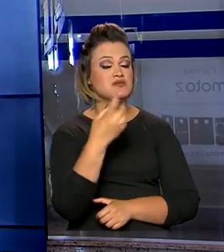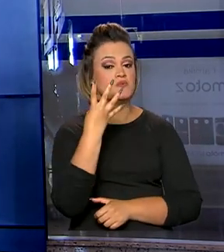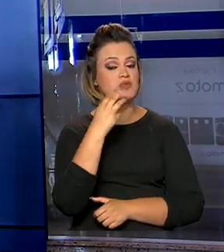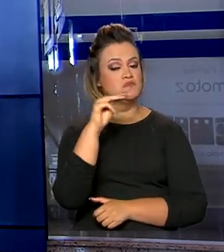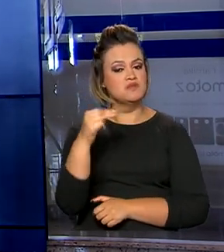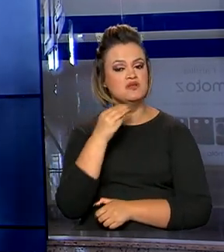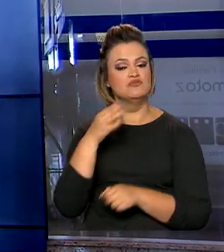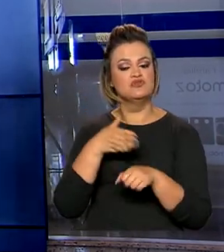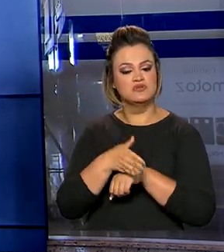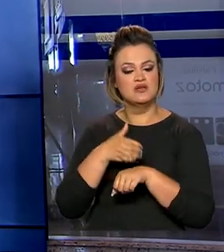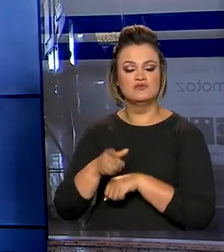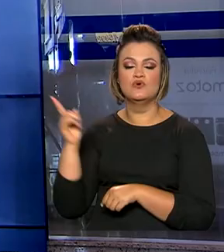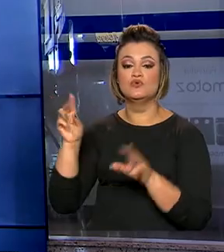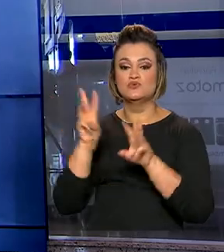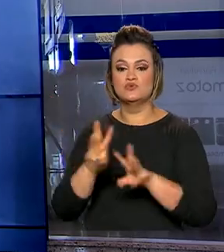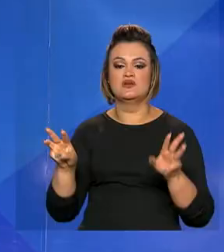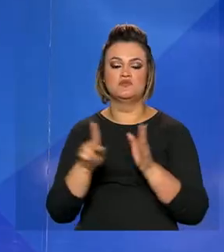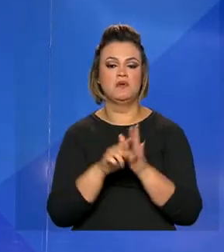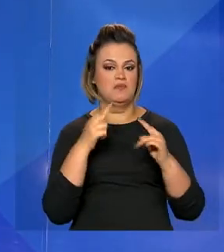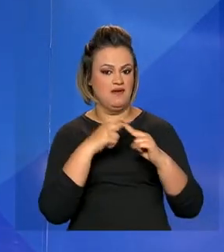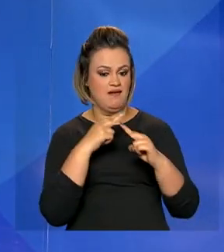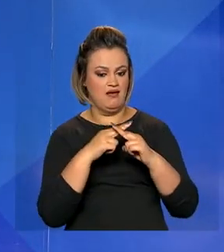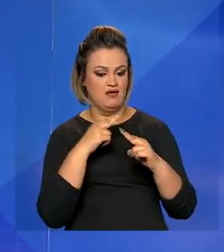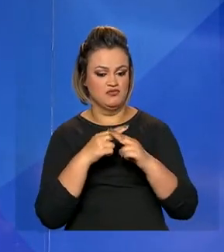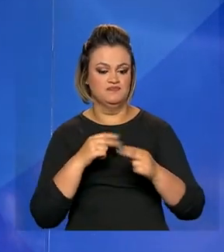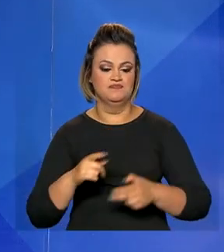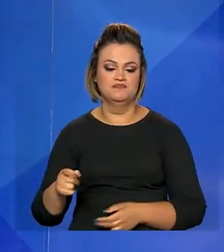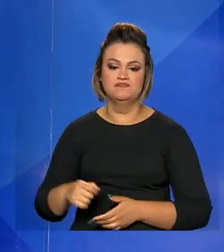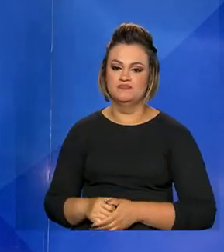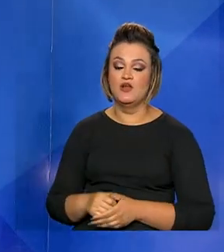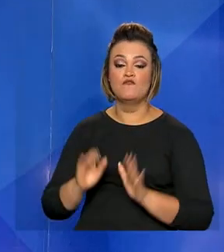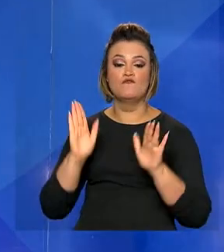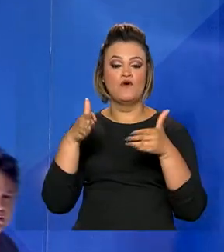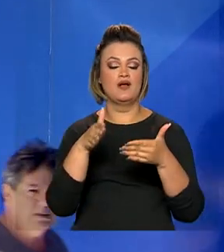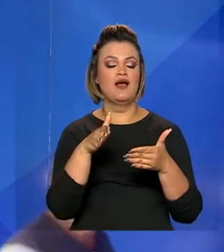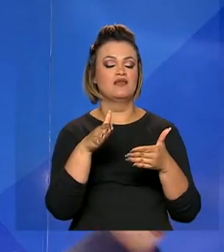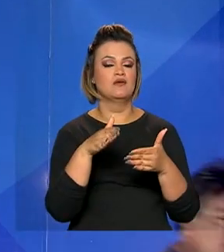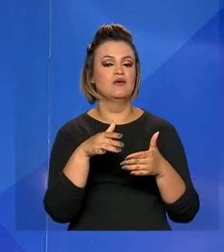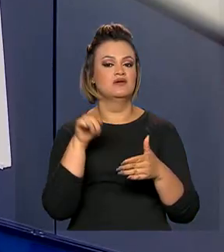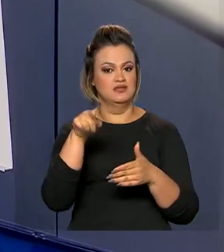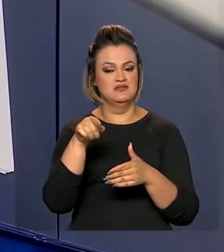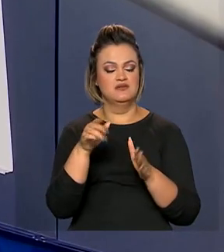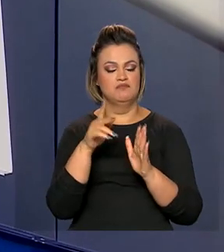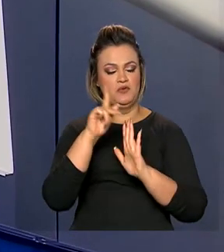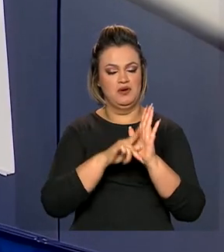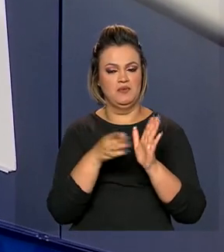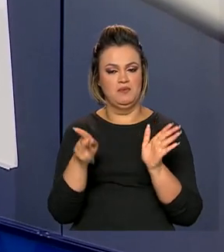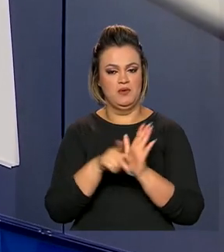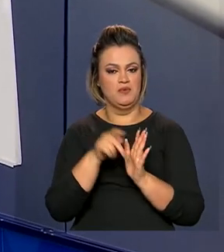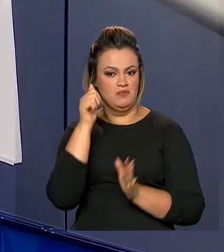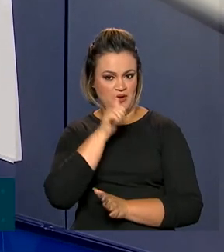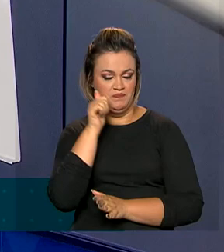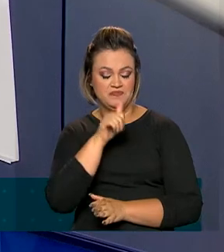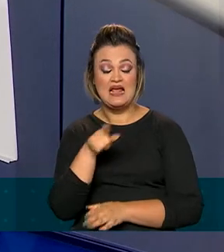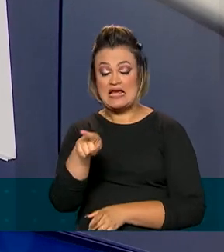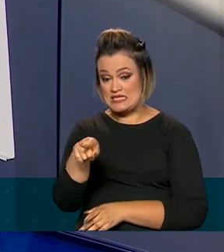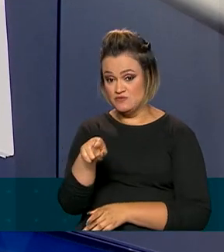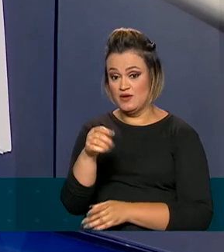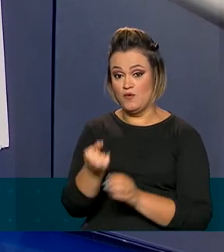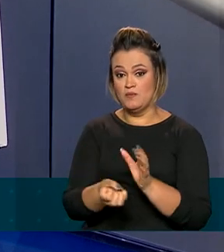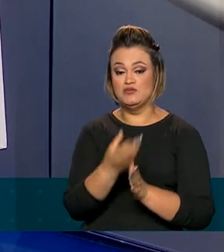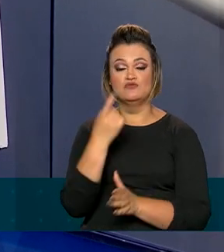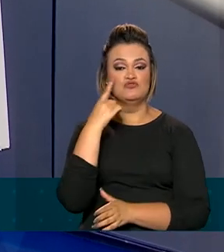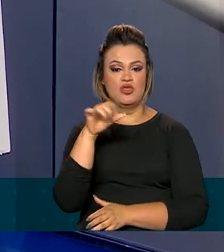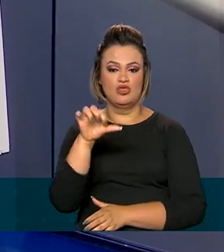milhões de acessos no site da Caixa, na parte reservada à modalidade. O Caixa para Elas foi lançado em